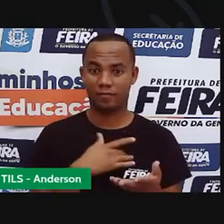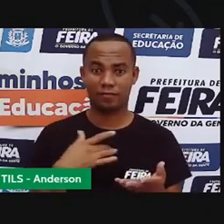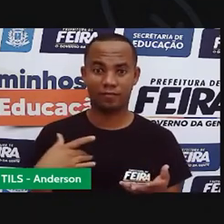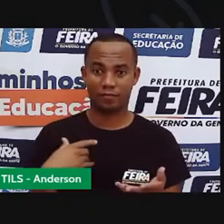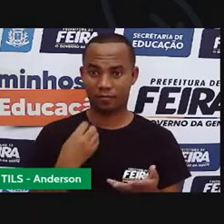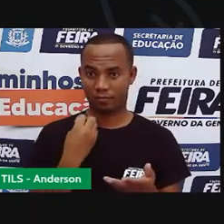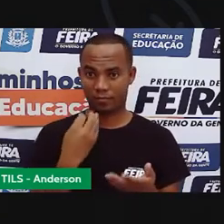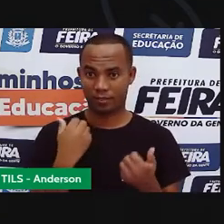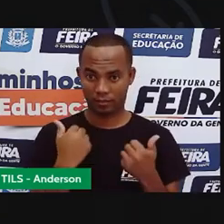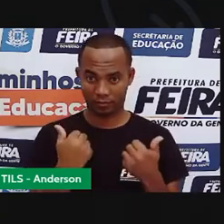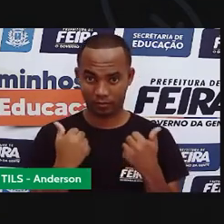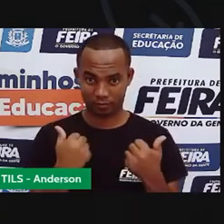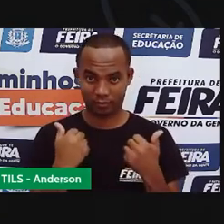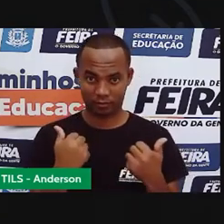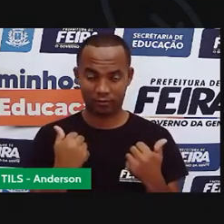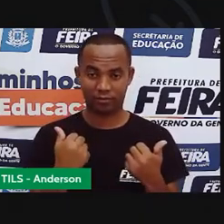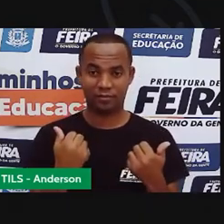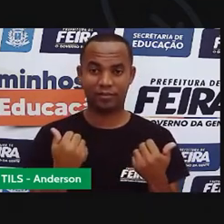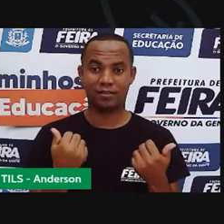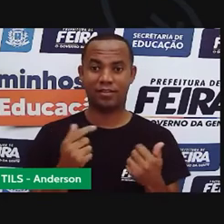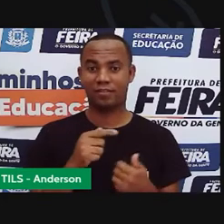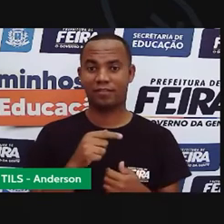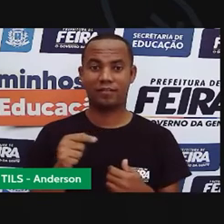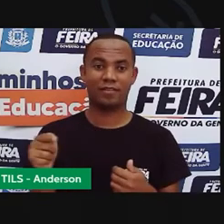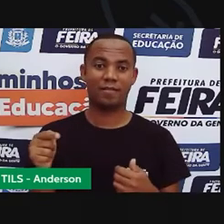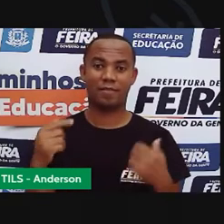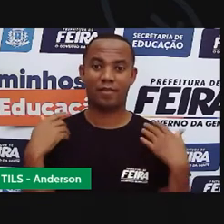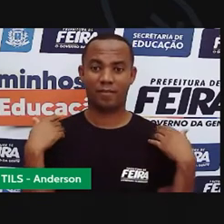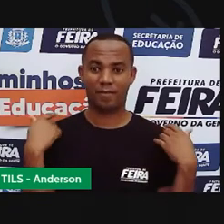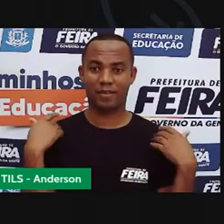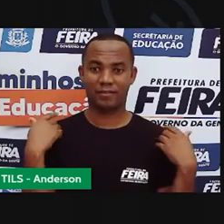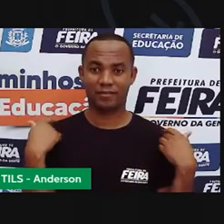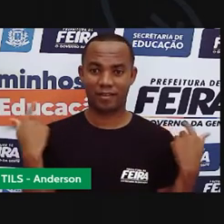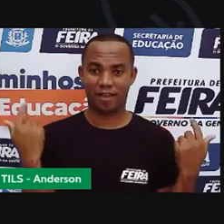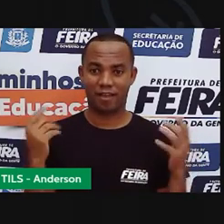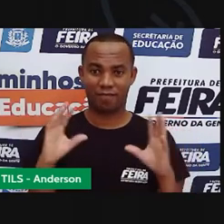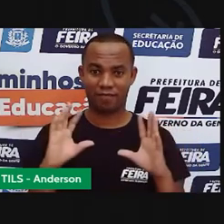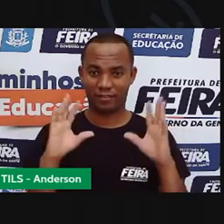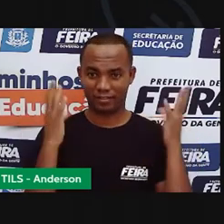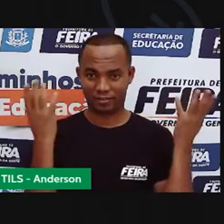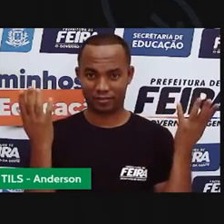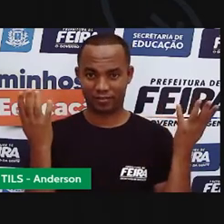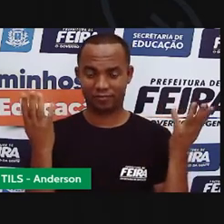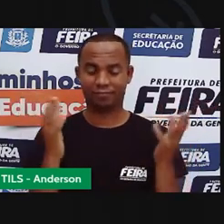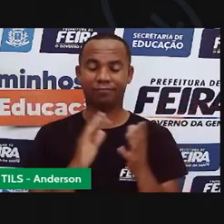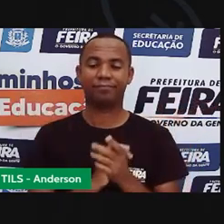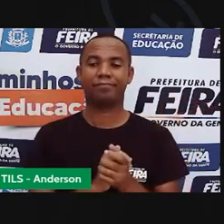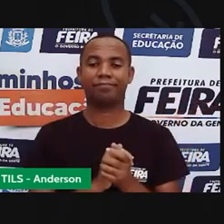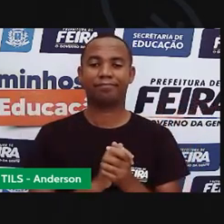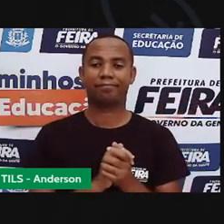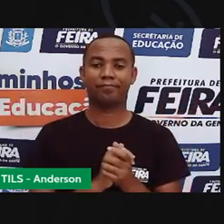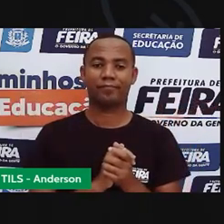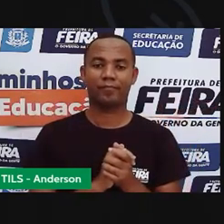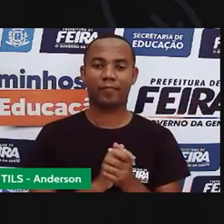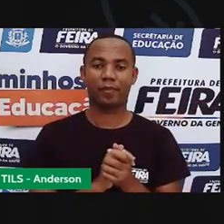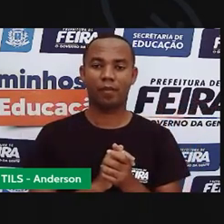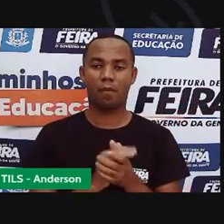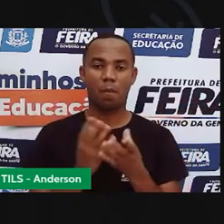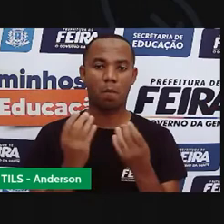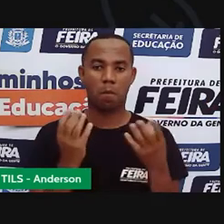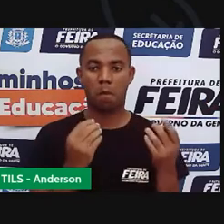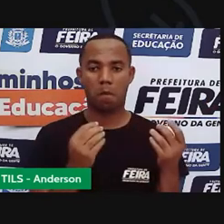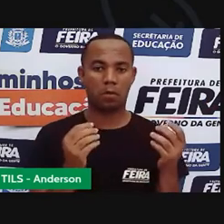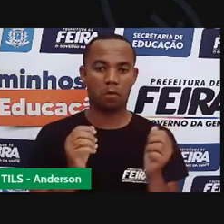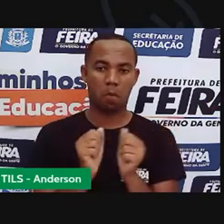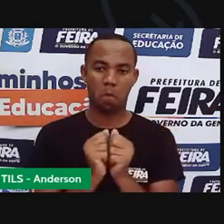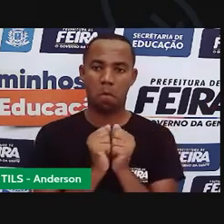dias aí no junho? Passearam? Festejaram? Sem aglomeração, né? Porque